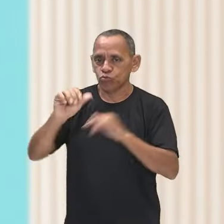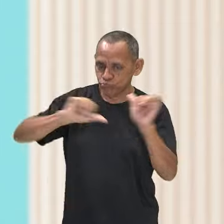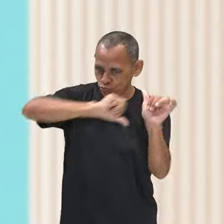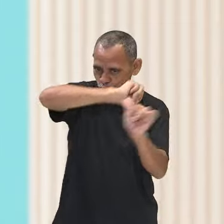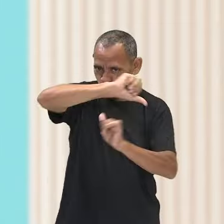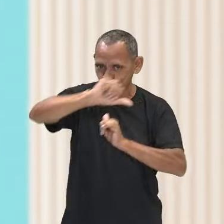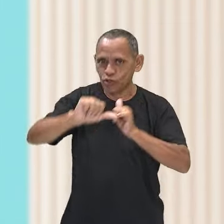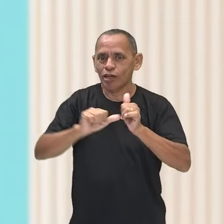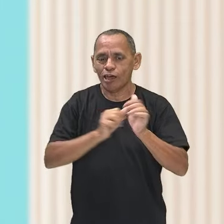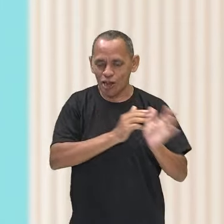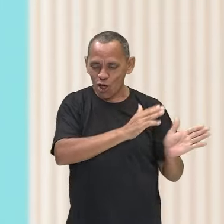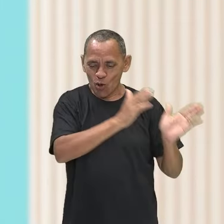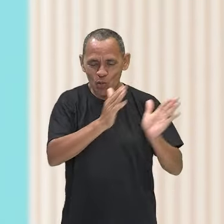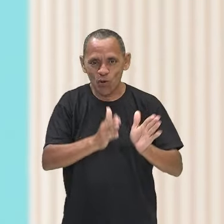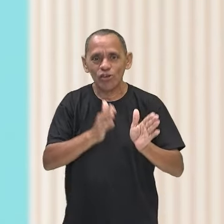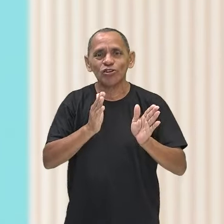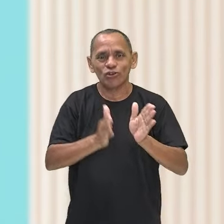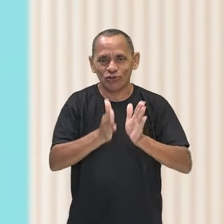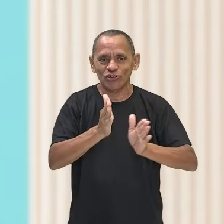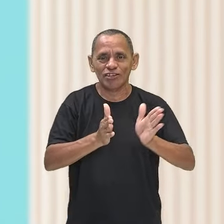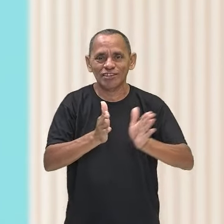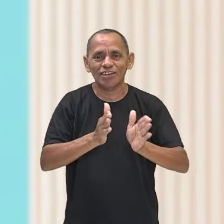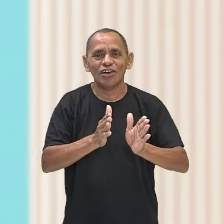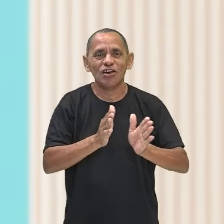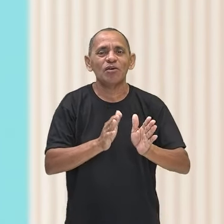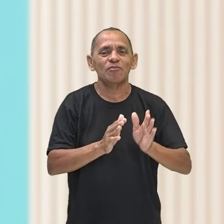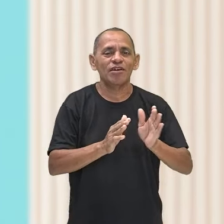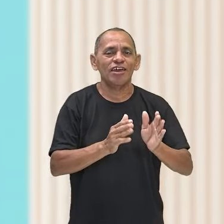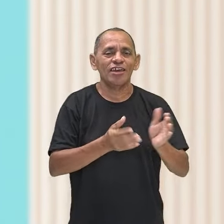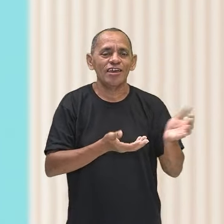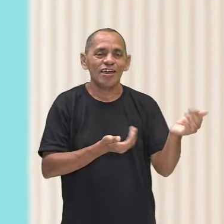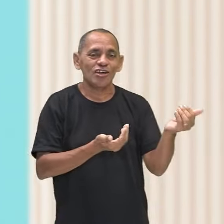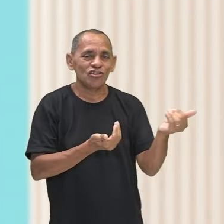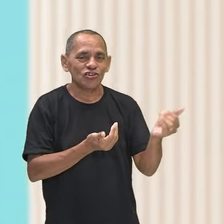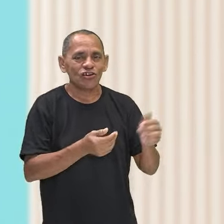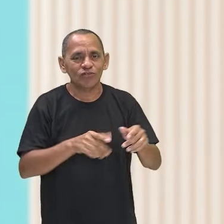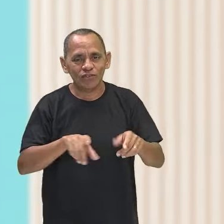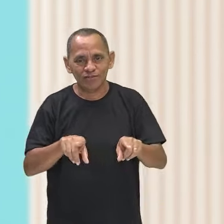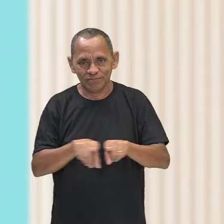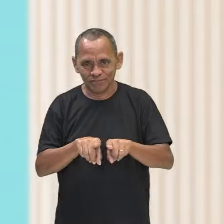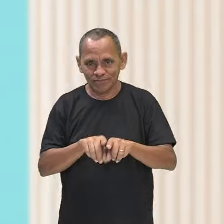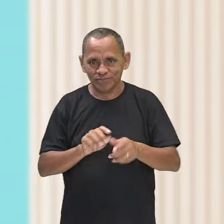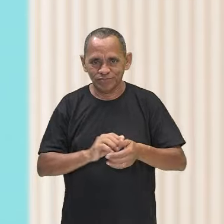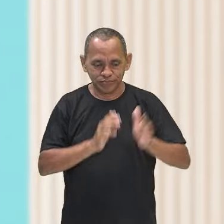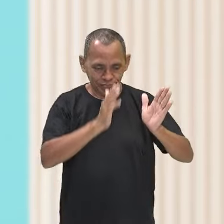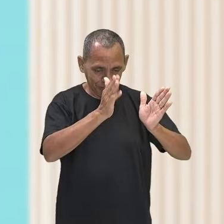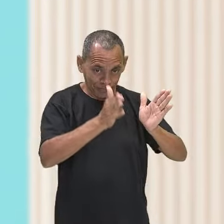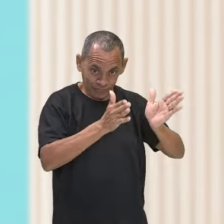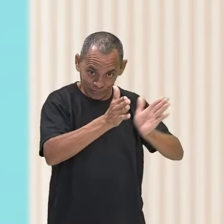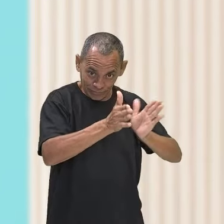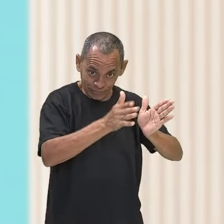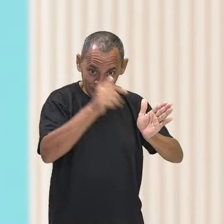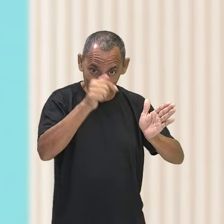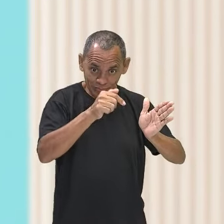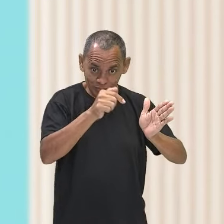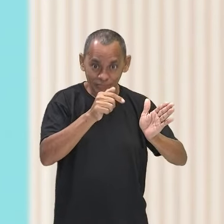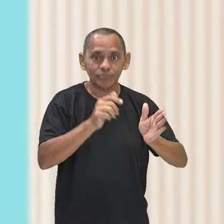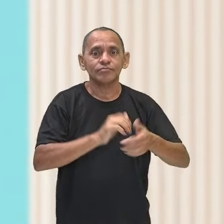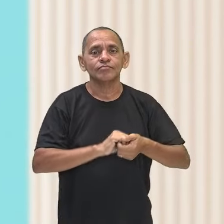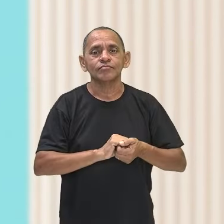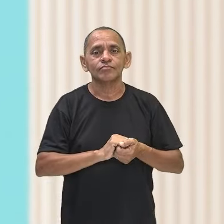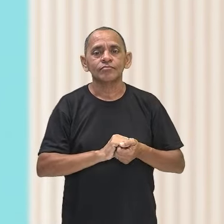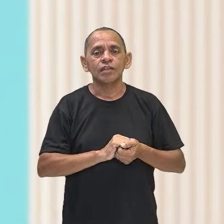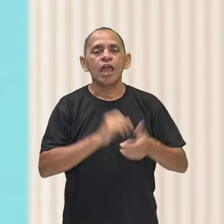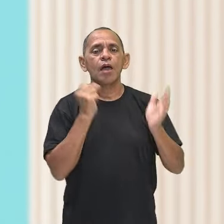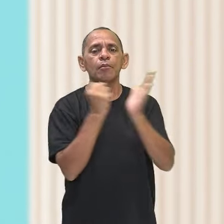Então, essa a corrente geracional. Ela entende a juventude como uma fase da vida marcada por essas contraposições.